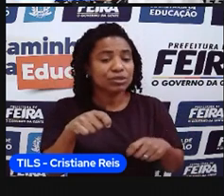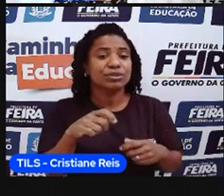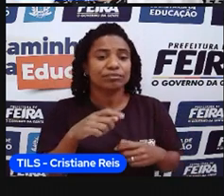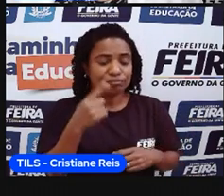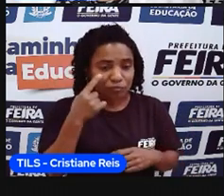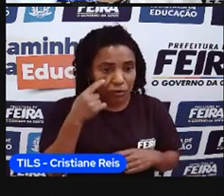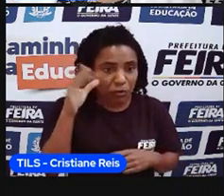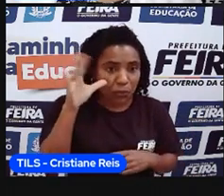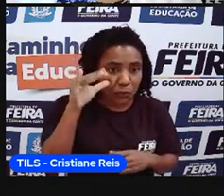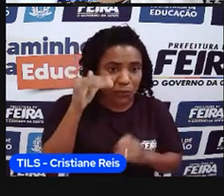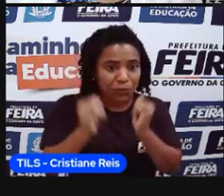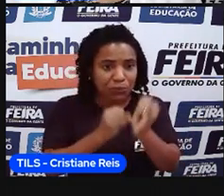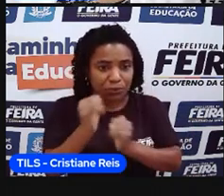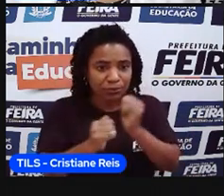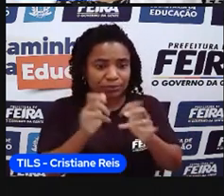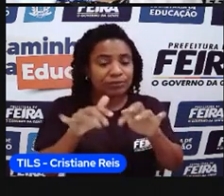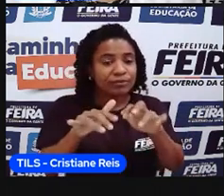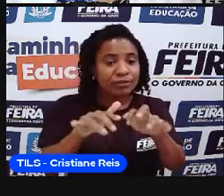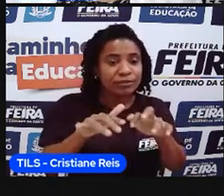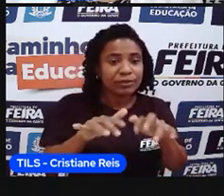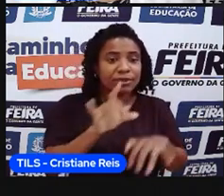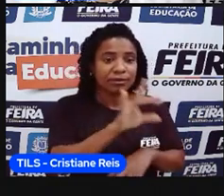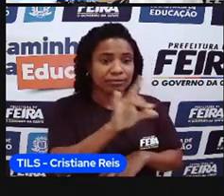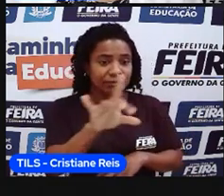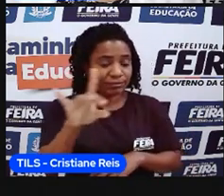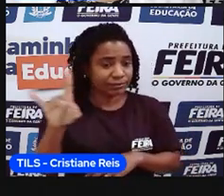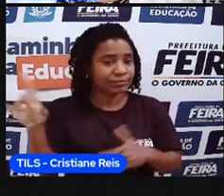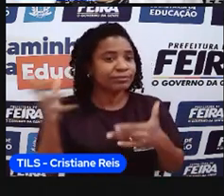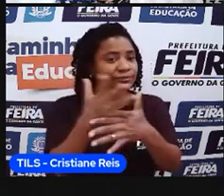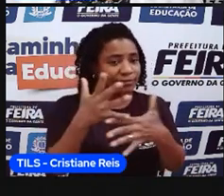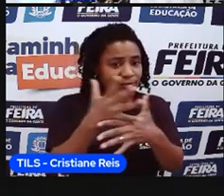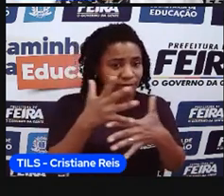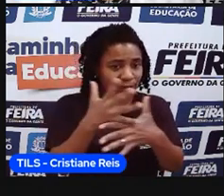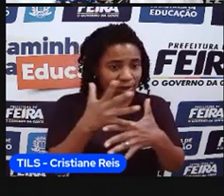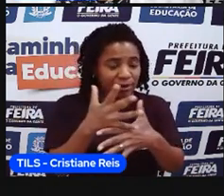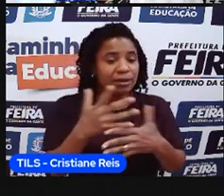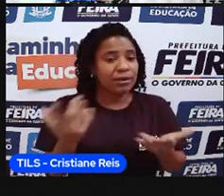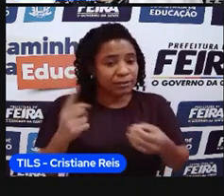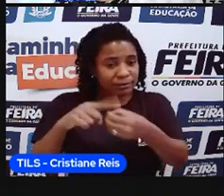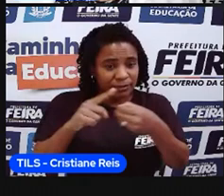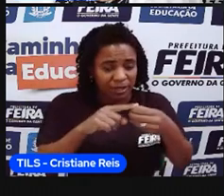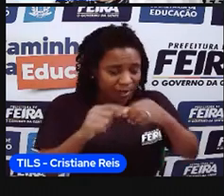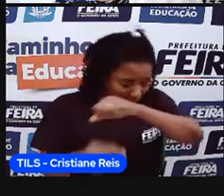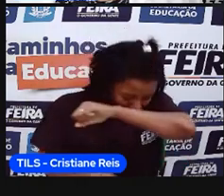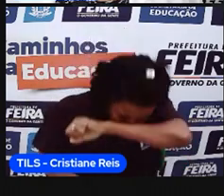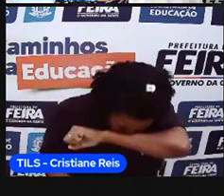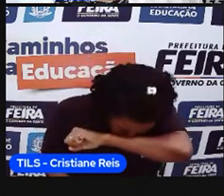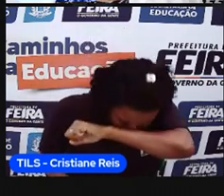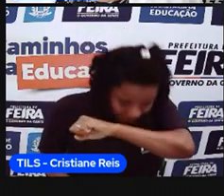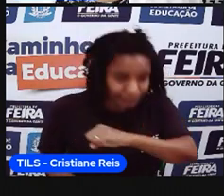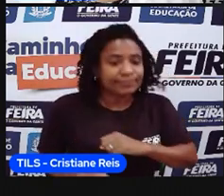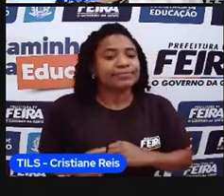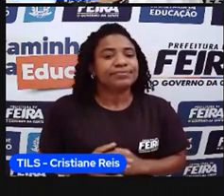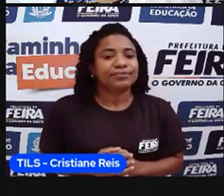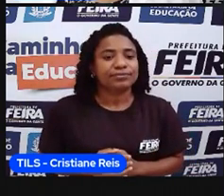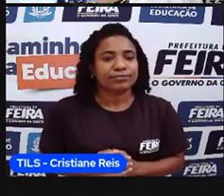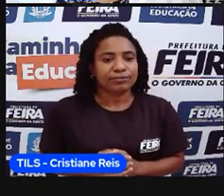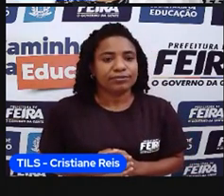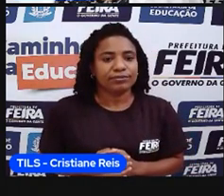ele fala até das cidades lá. Se você tiver curiosidade, né? Para saber sobre o seu município, você pode ir lá e observar.